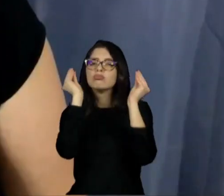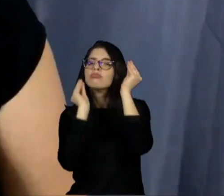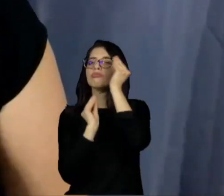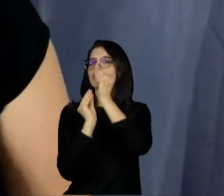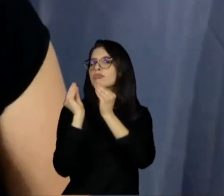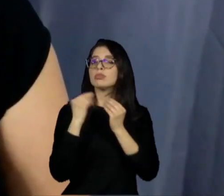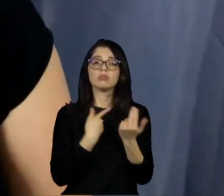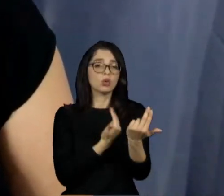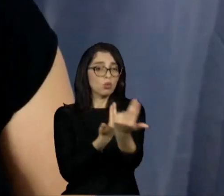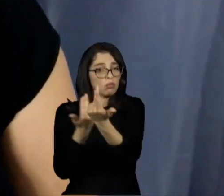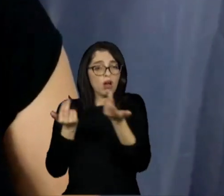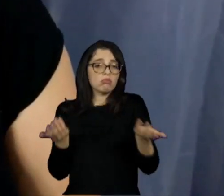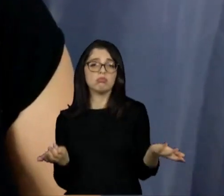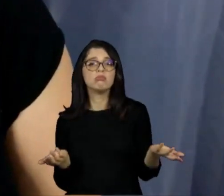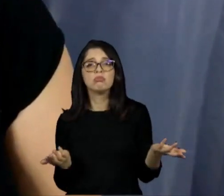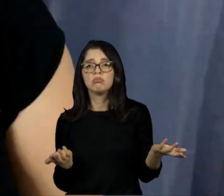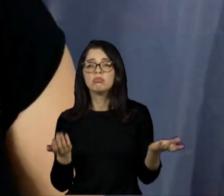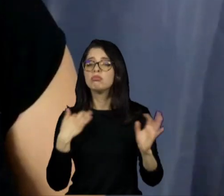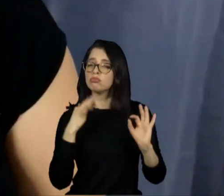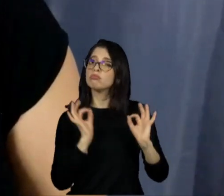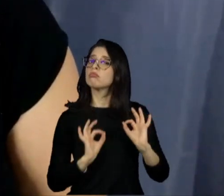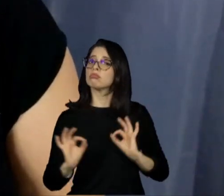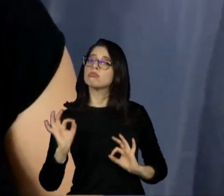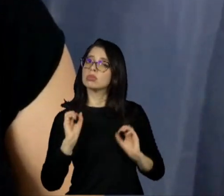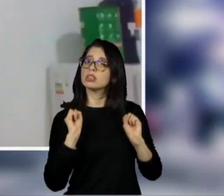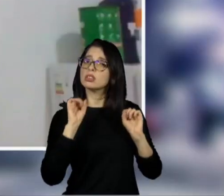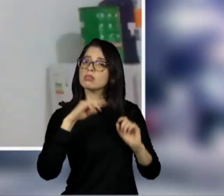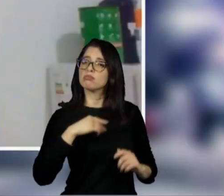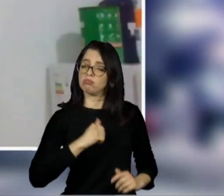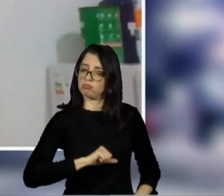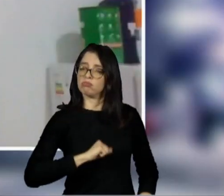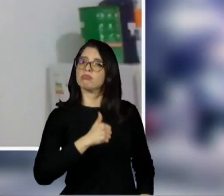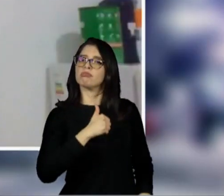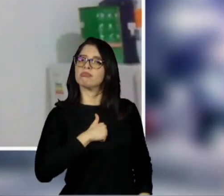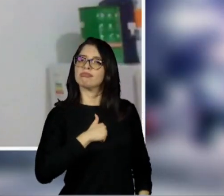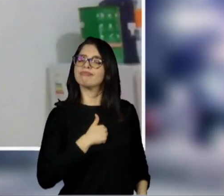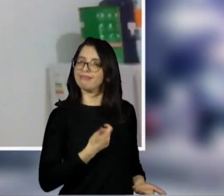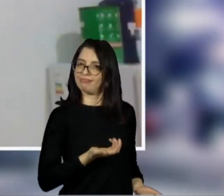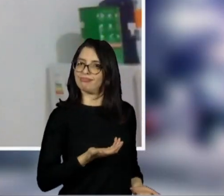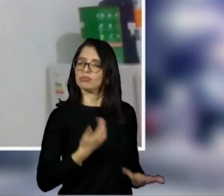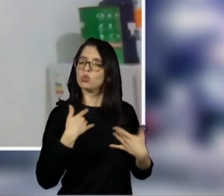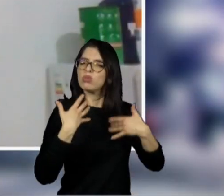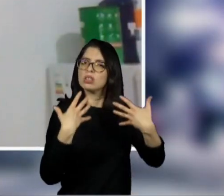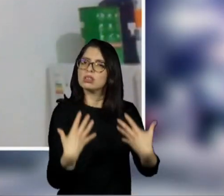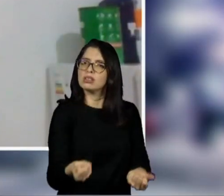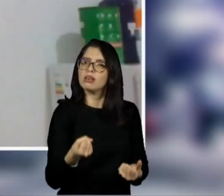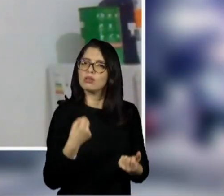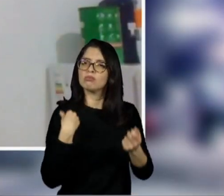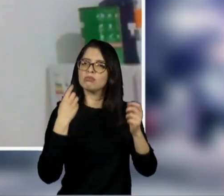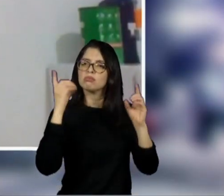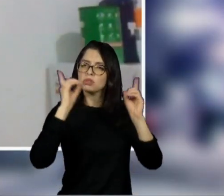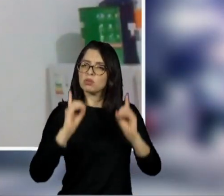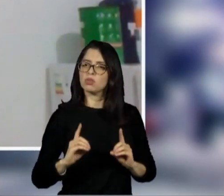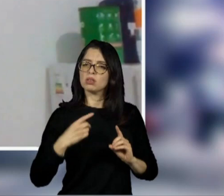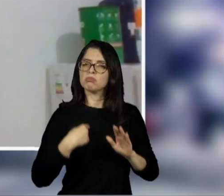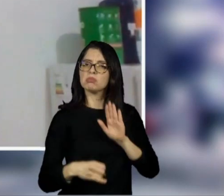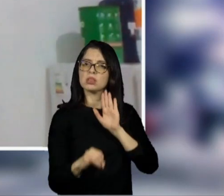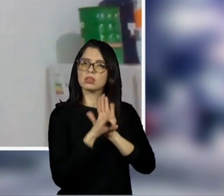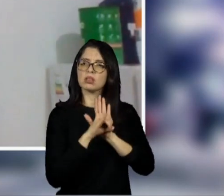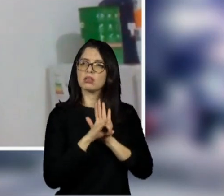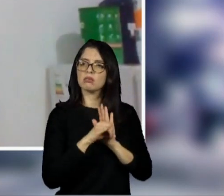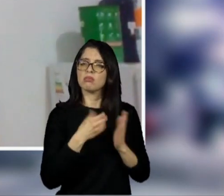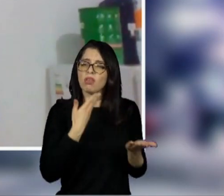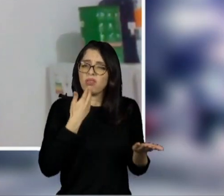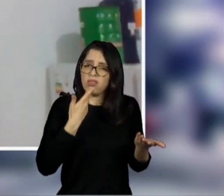que gosta de se arrumar e estar bem consigo mesma. Depois que eu aceitei a deficiência, foi muito mais fácil. A